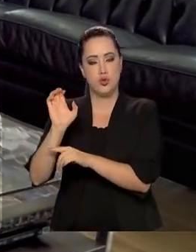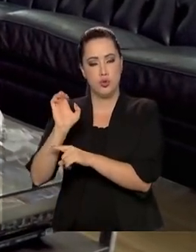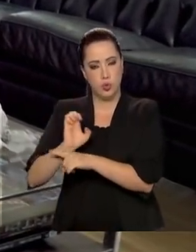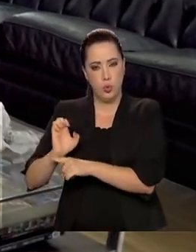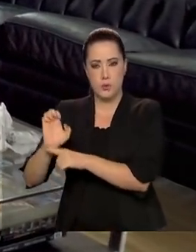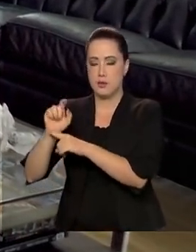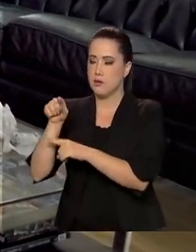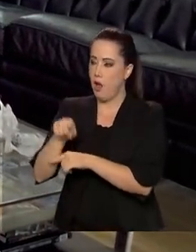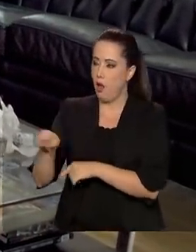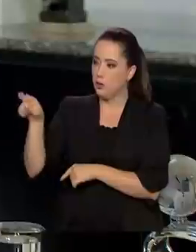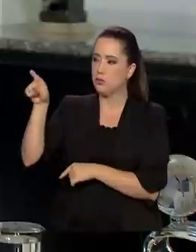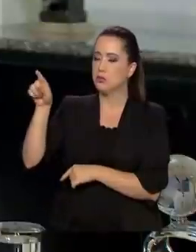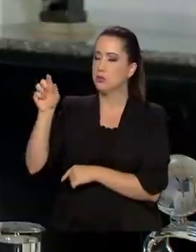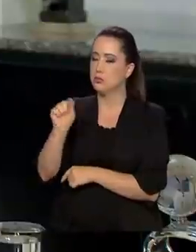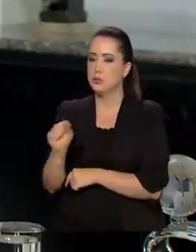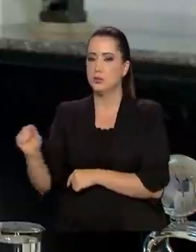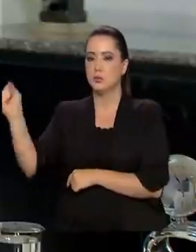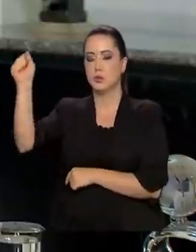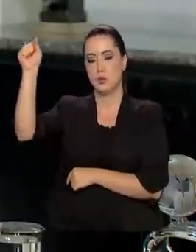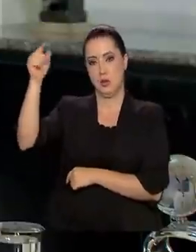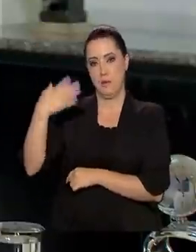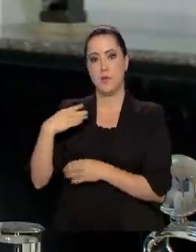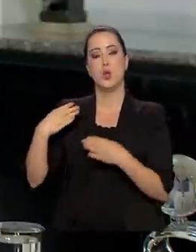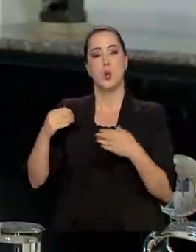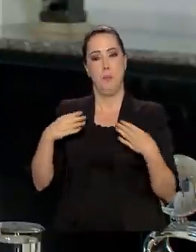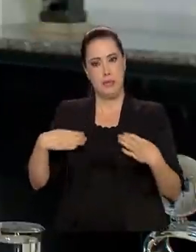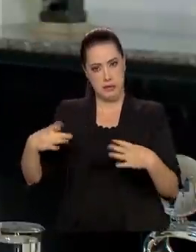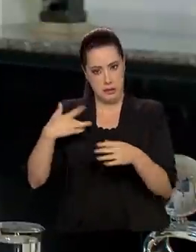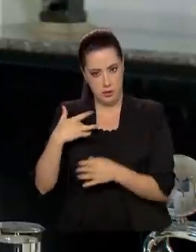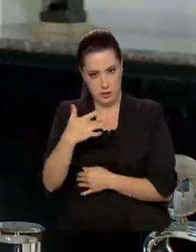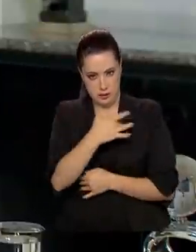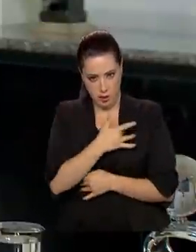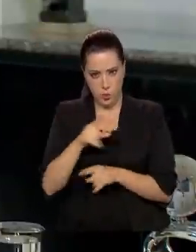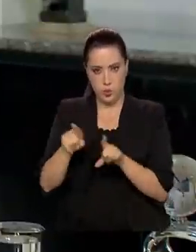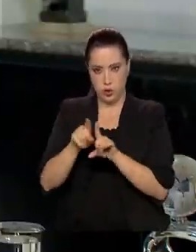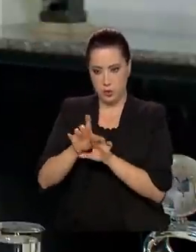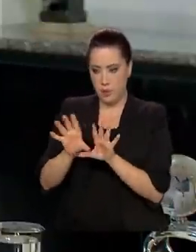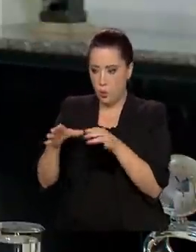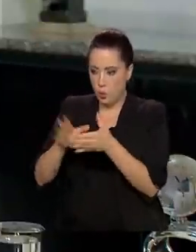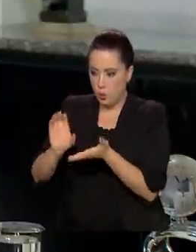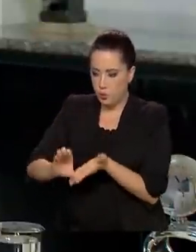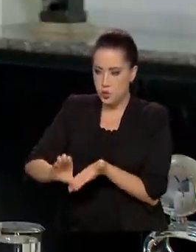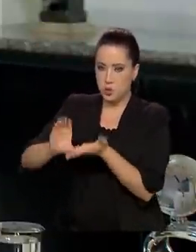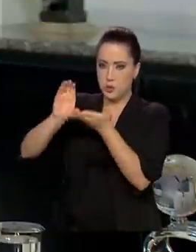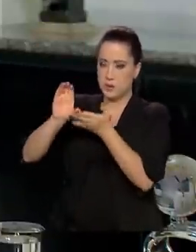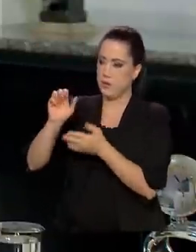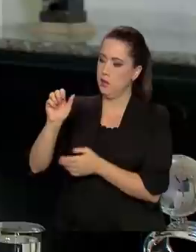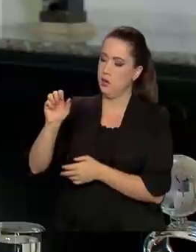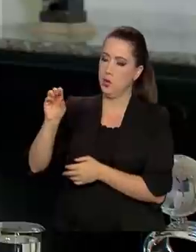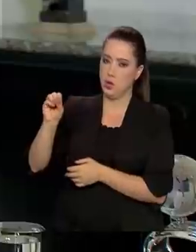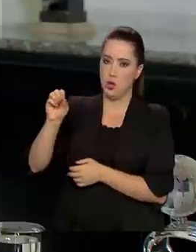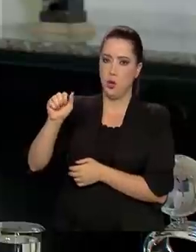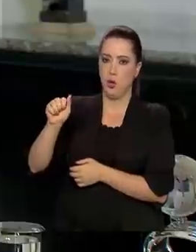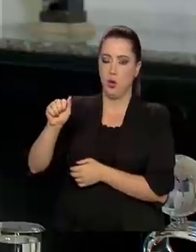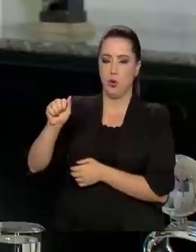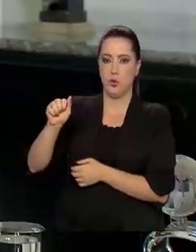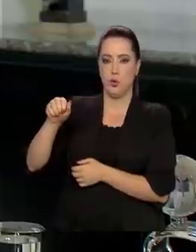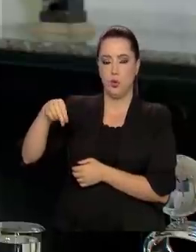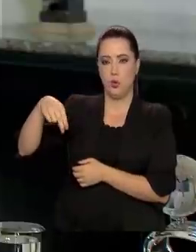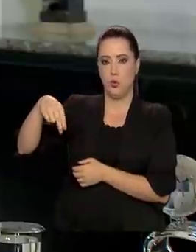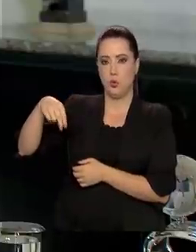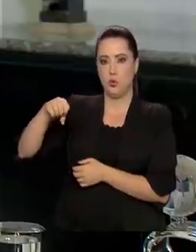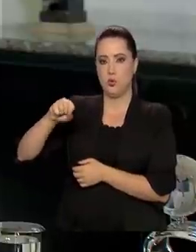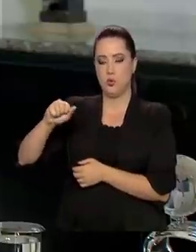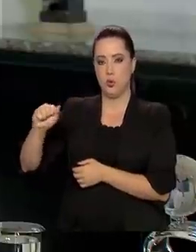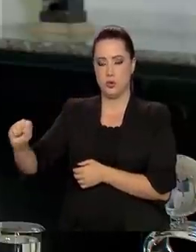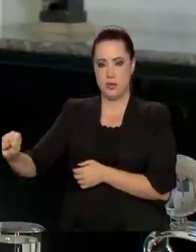Ministério da Saúde, CONAS, que são os conselhos, que é a equipe do CONAS, que são os secretários de